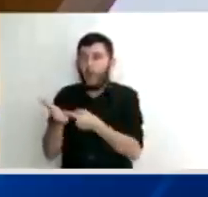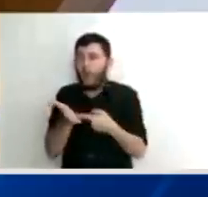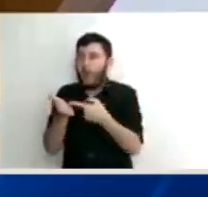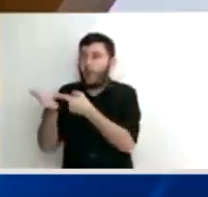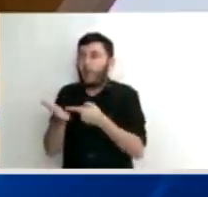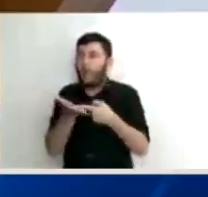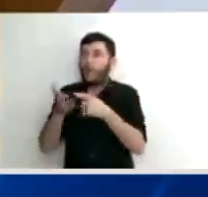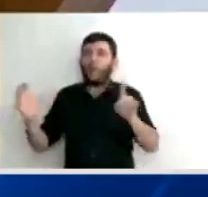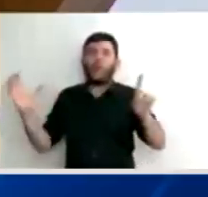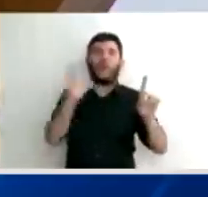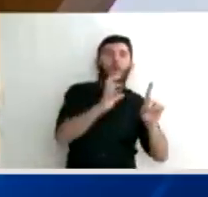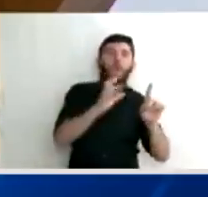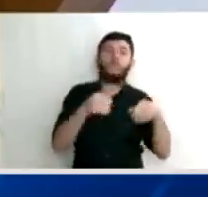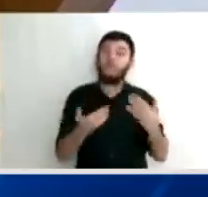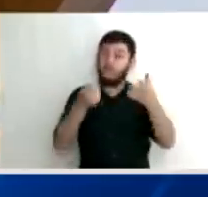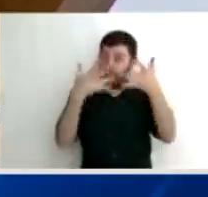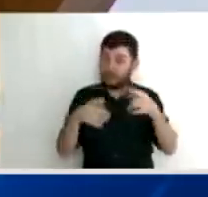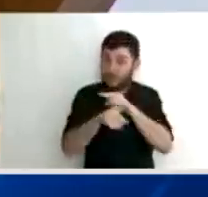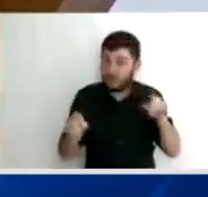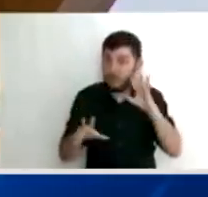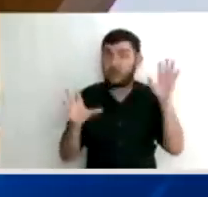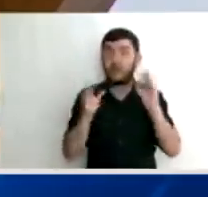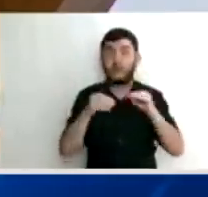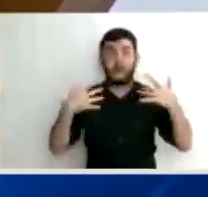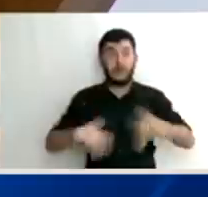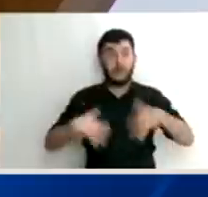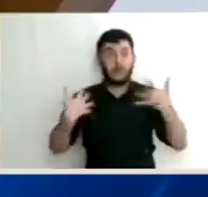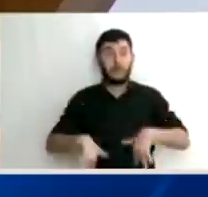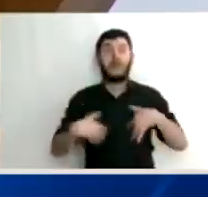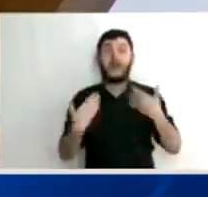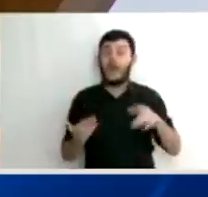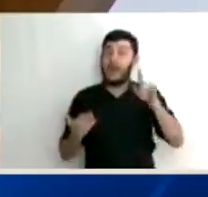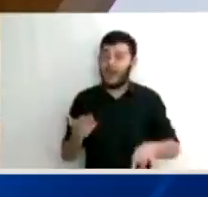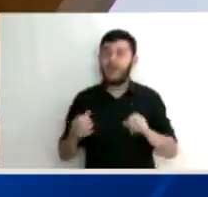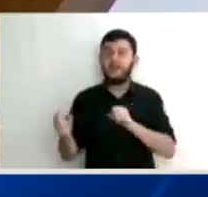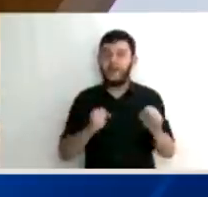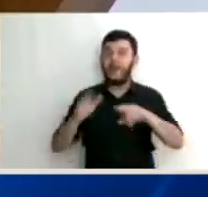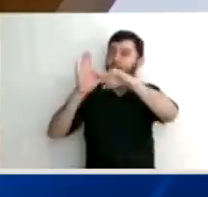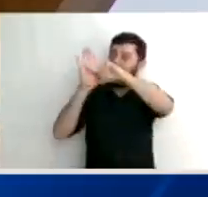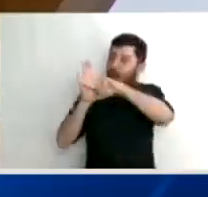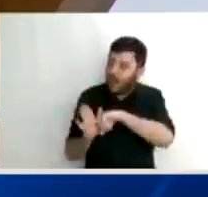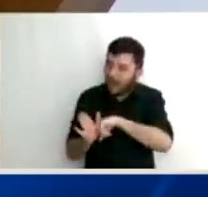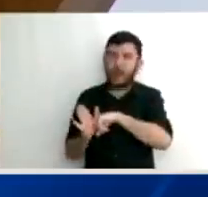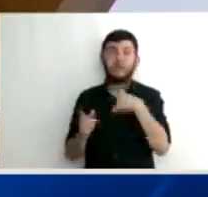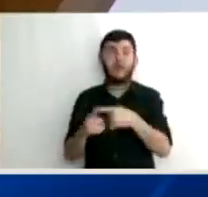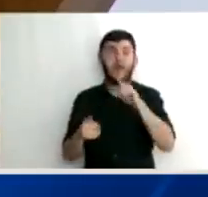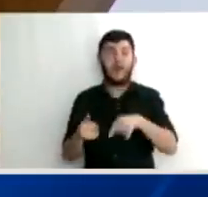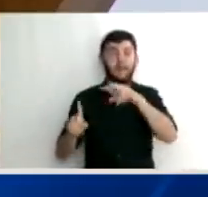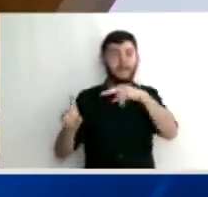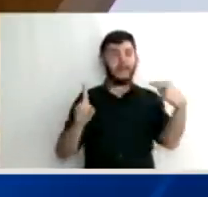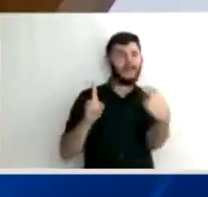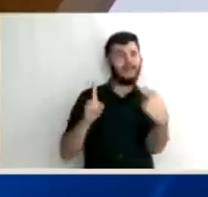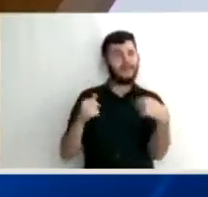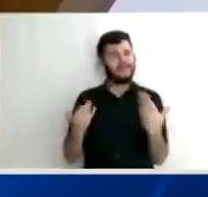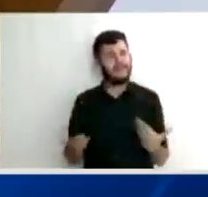Porque não foi feita a perícia nos celulares e nas mensagens. Sem essa perícia no celular, que é o órgão